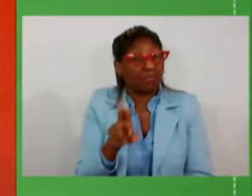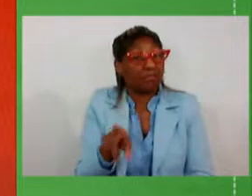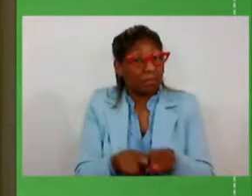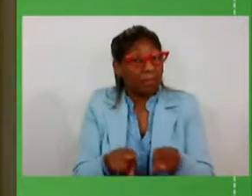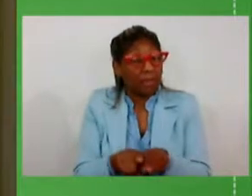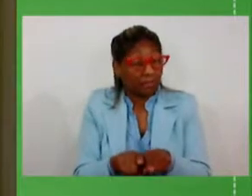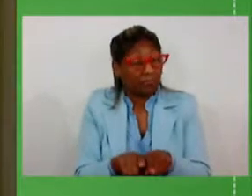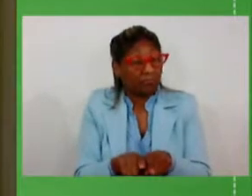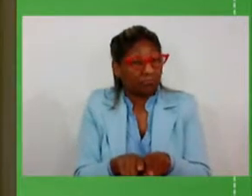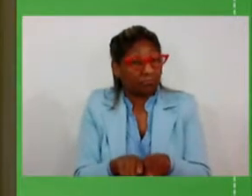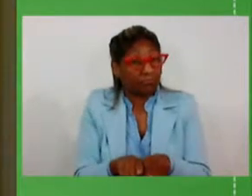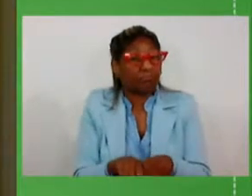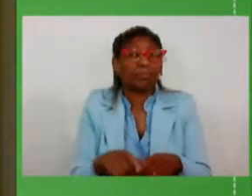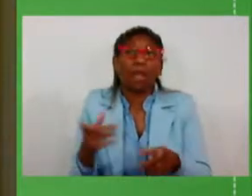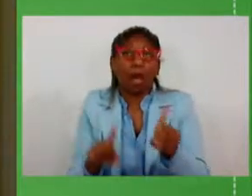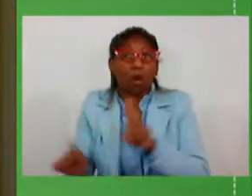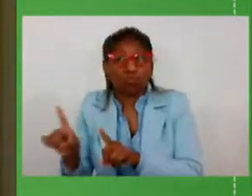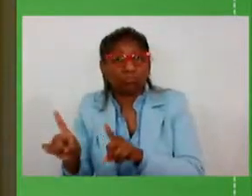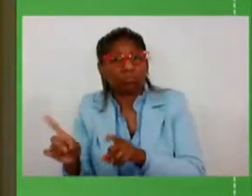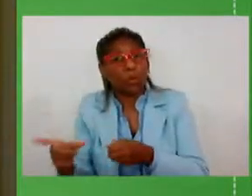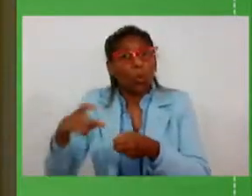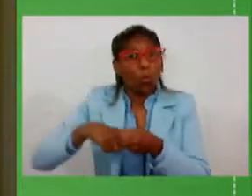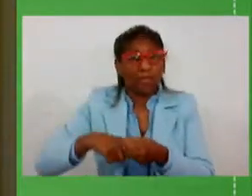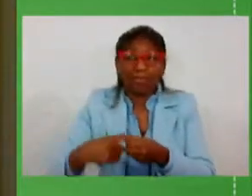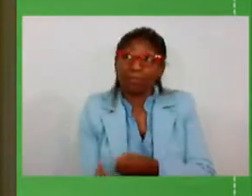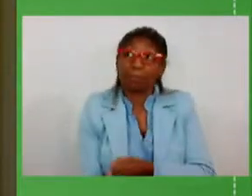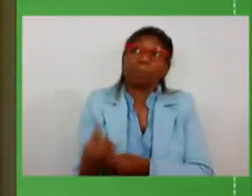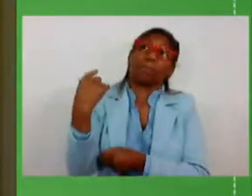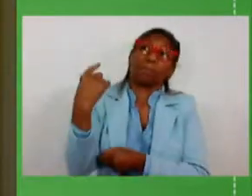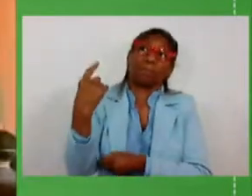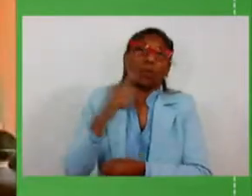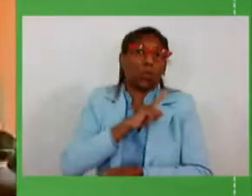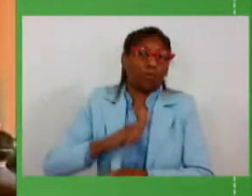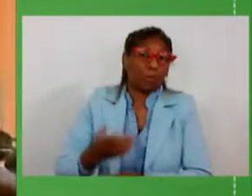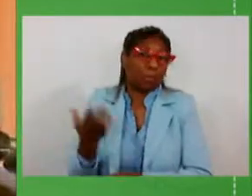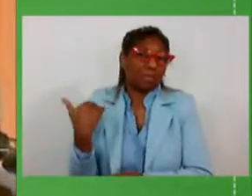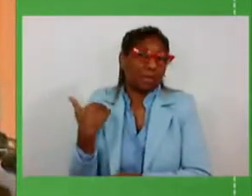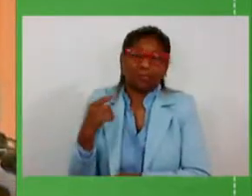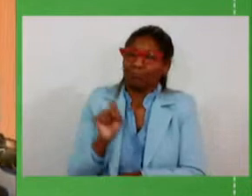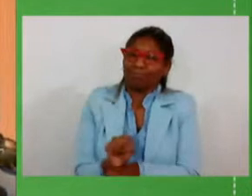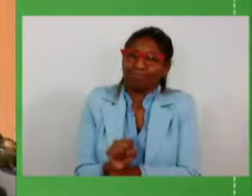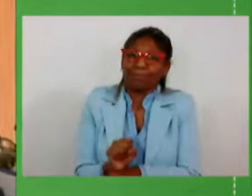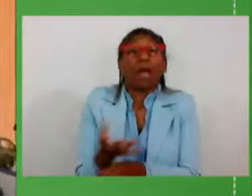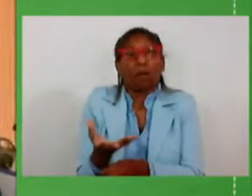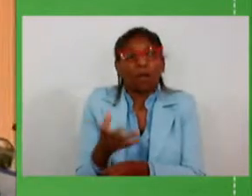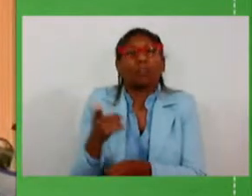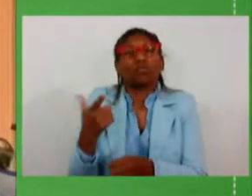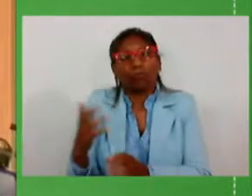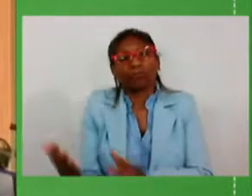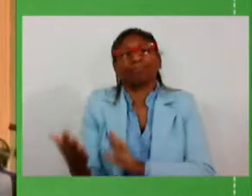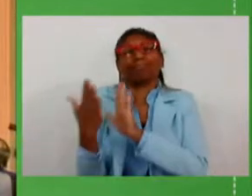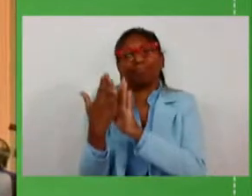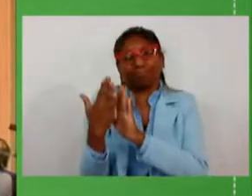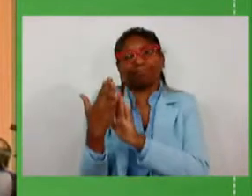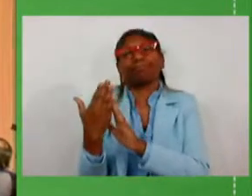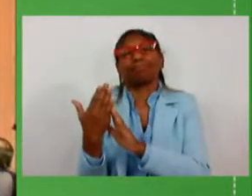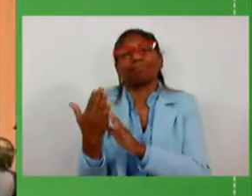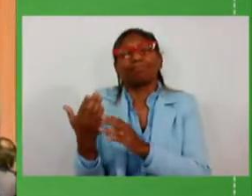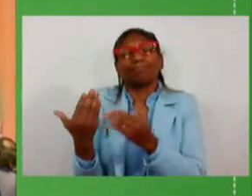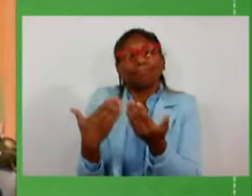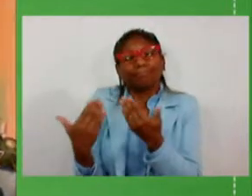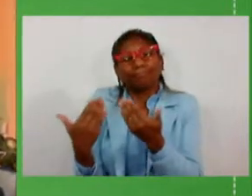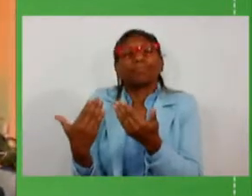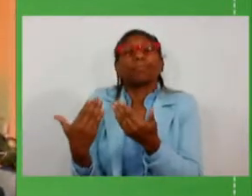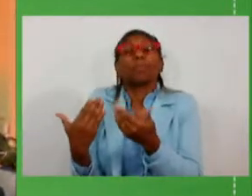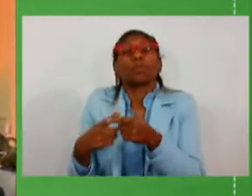foram conveniados no governo anterior e que acabaram não sendo executados e que estão sendo retomados. E parte também porque obras